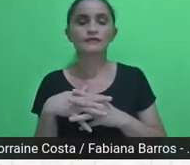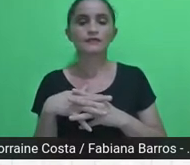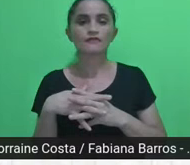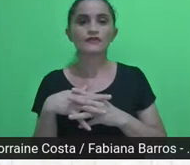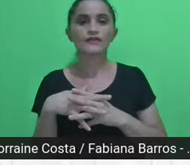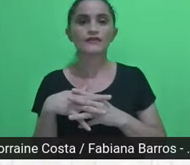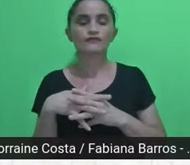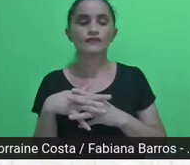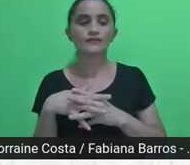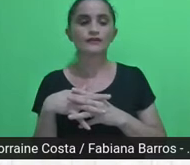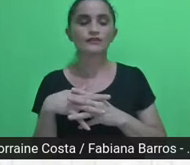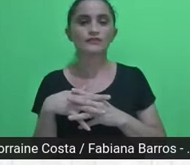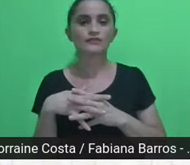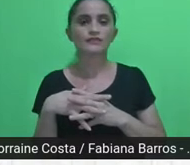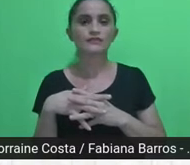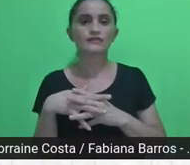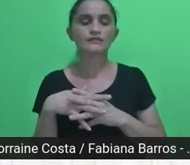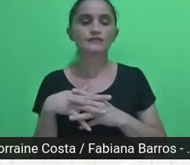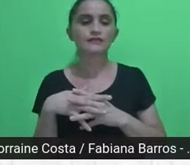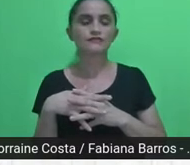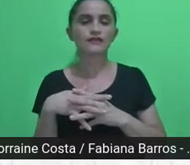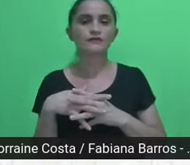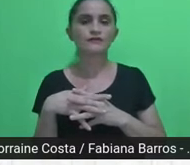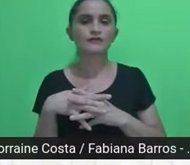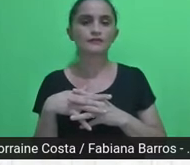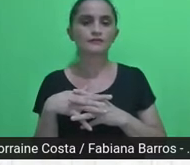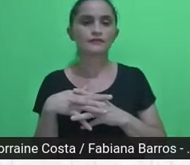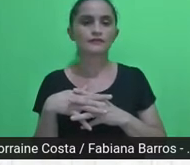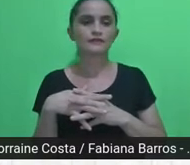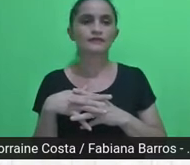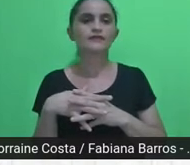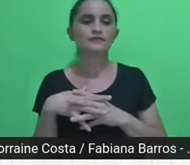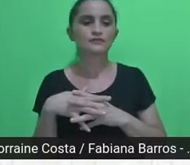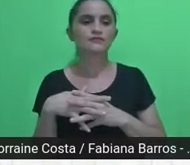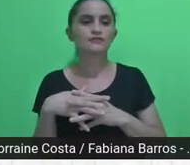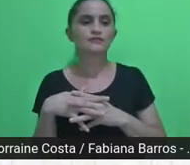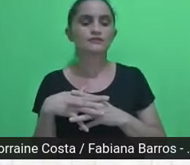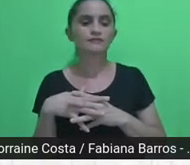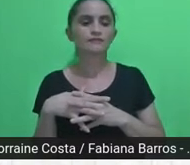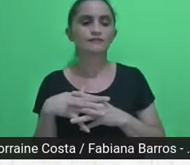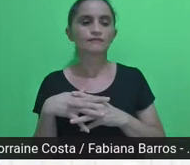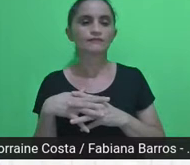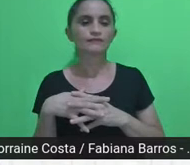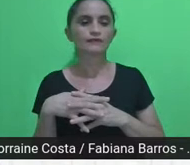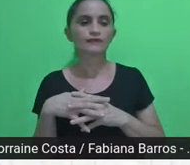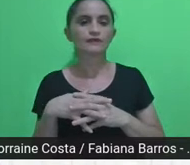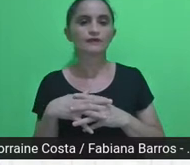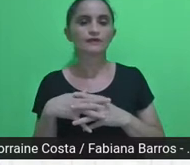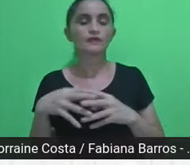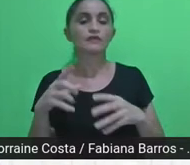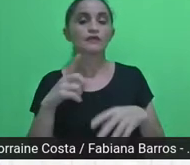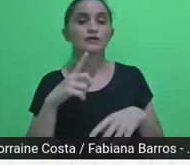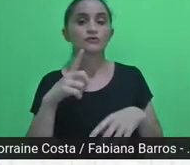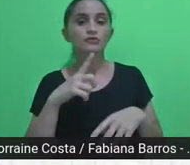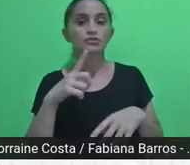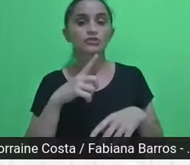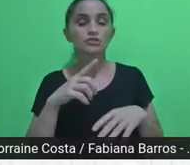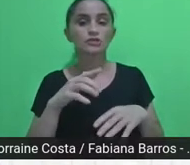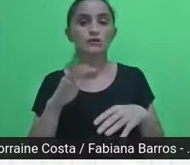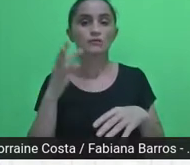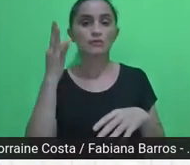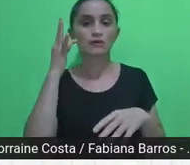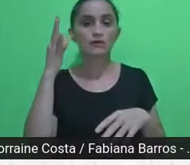mas nós tínhamos três módulos, então, um que era, tratava teoricamente do campo